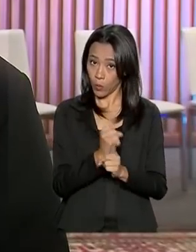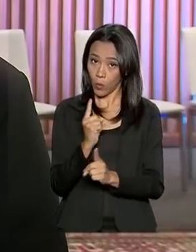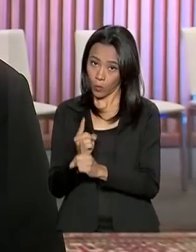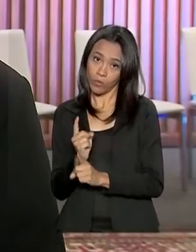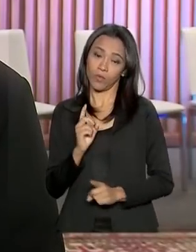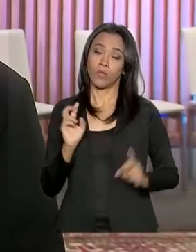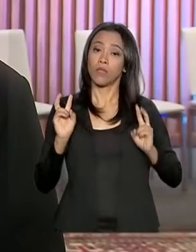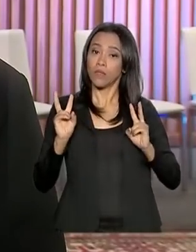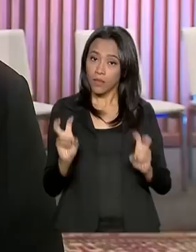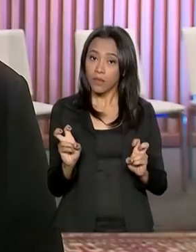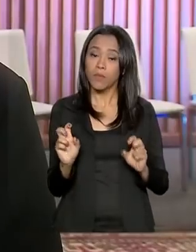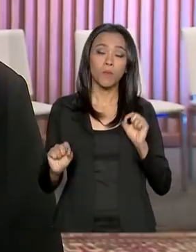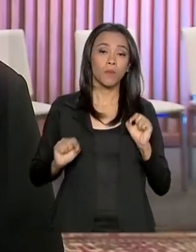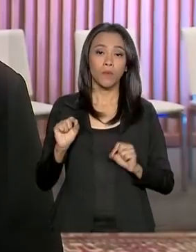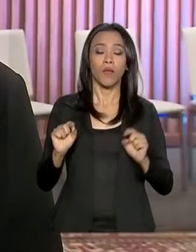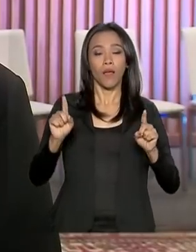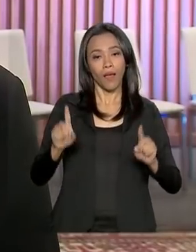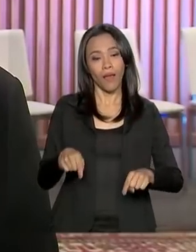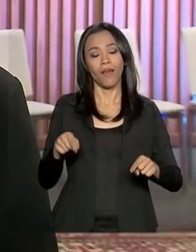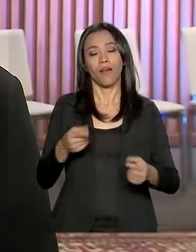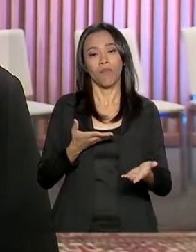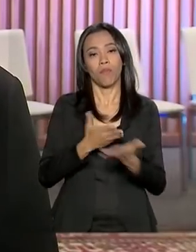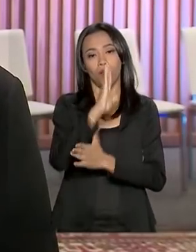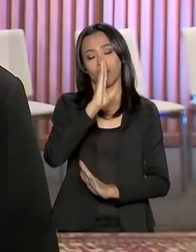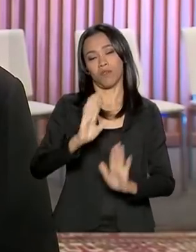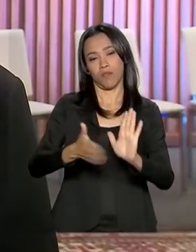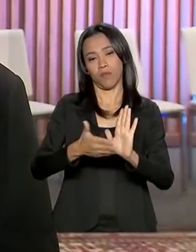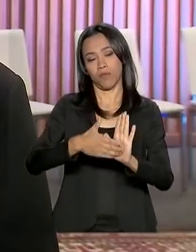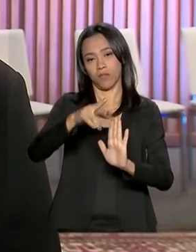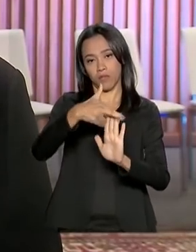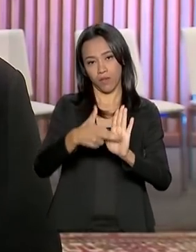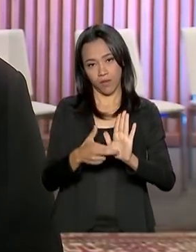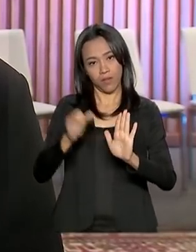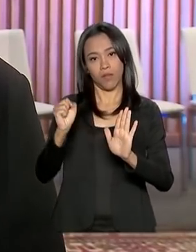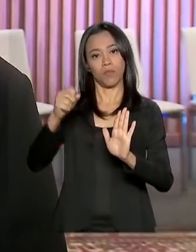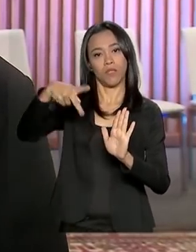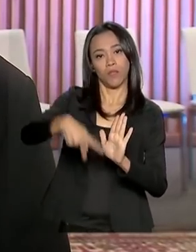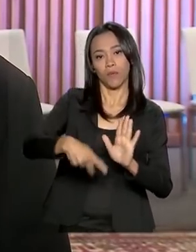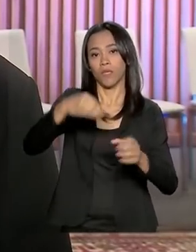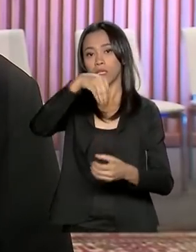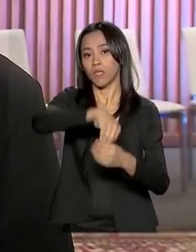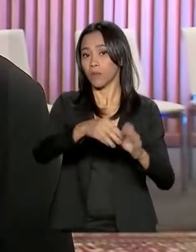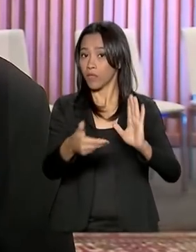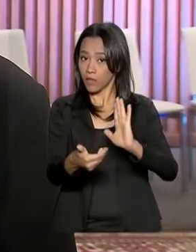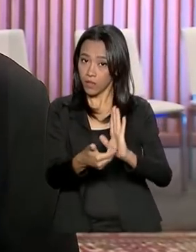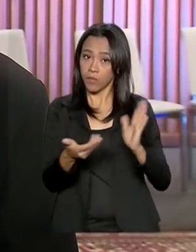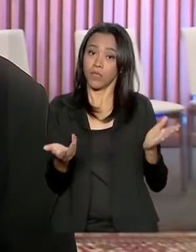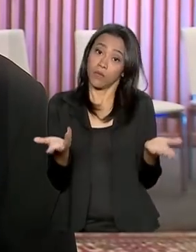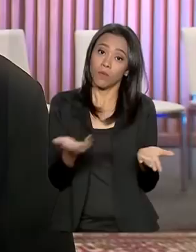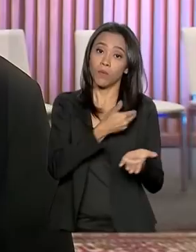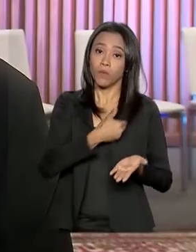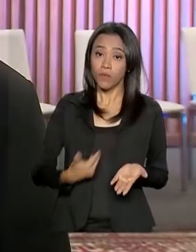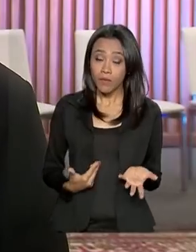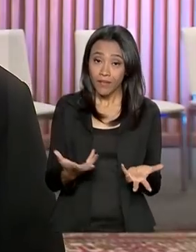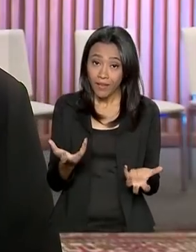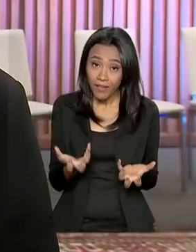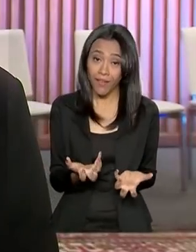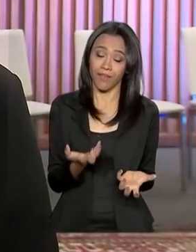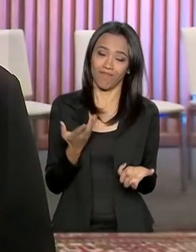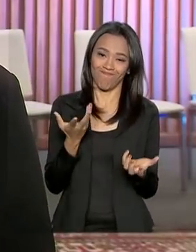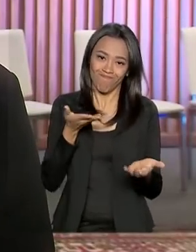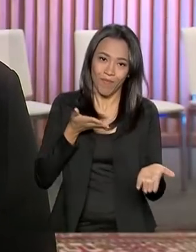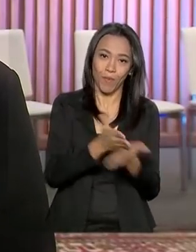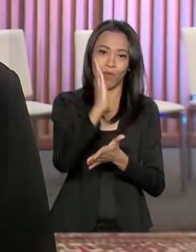o tema que será tratado vai ser a aprovação da reforma da Previdência na Câmara dos Deputados. O governo tenta aprovar a